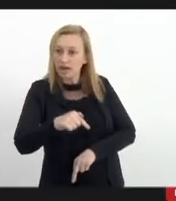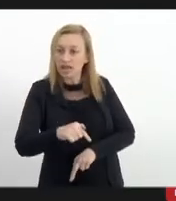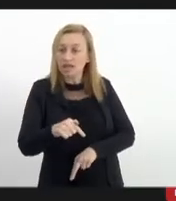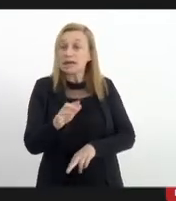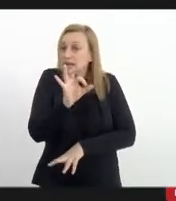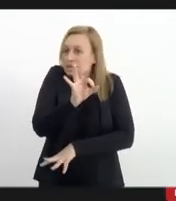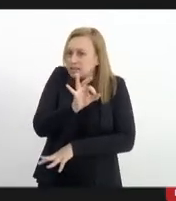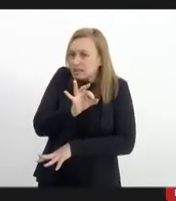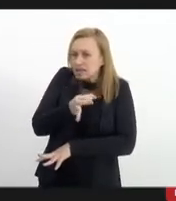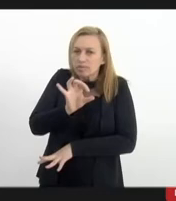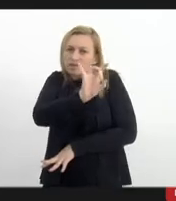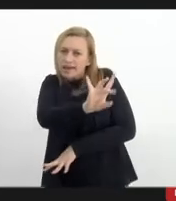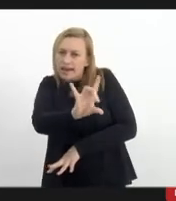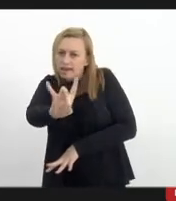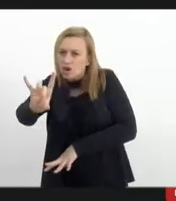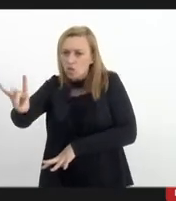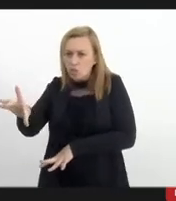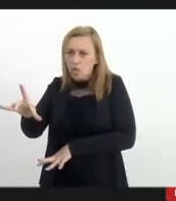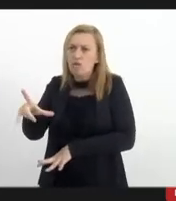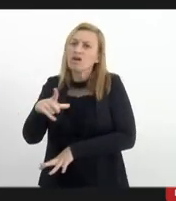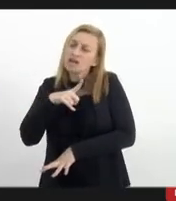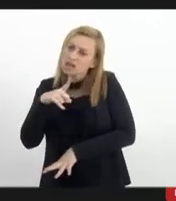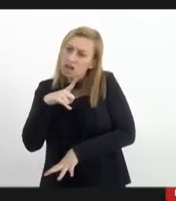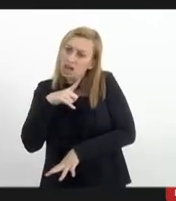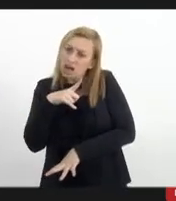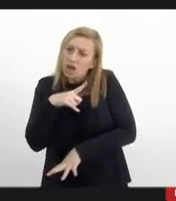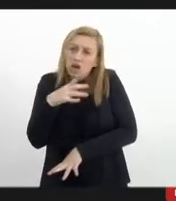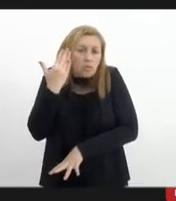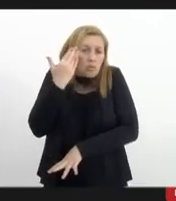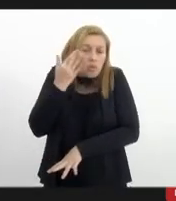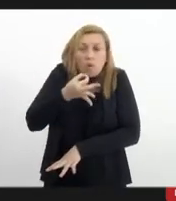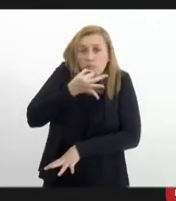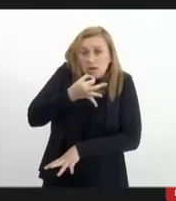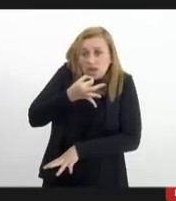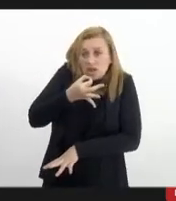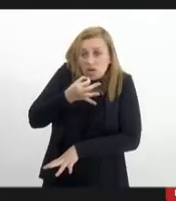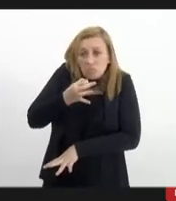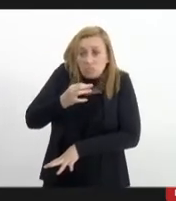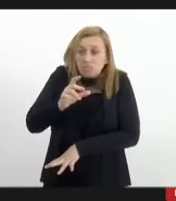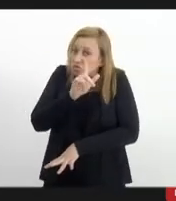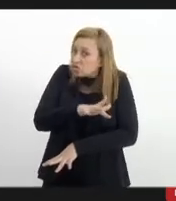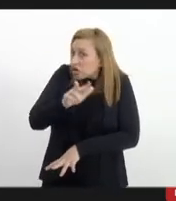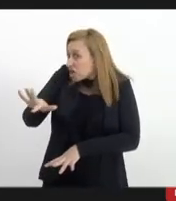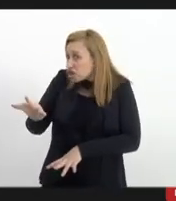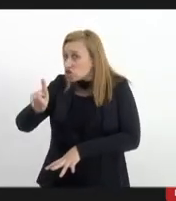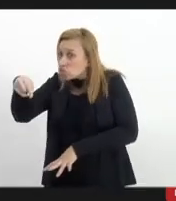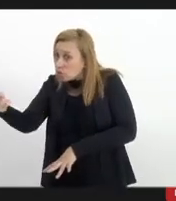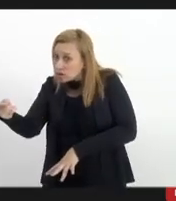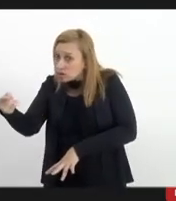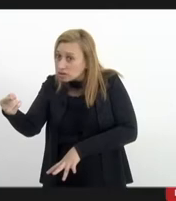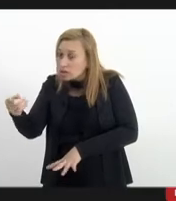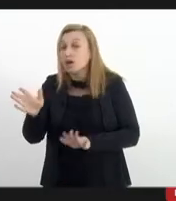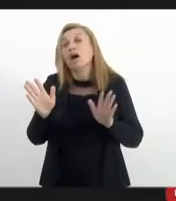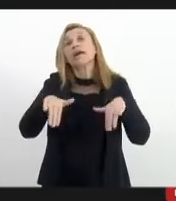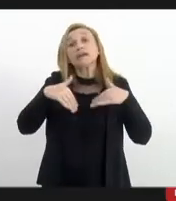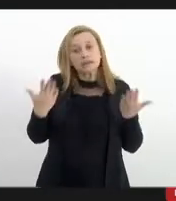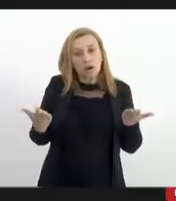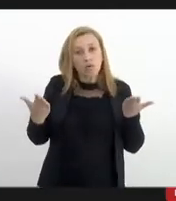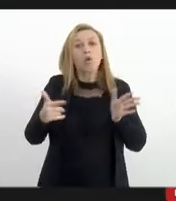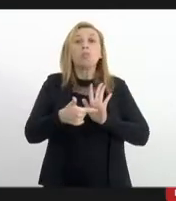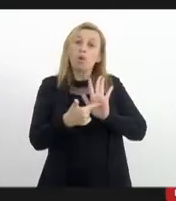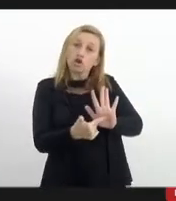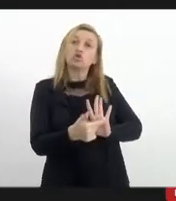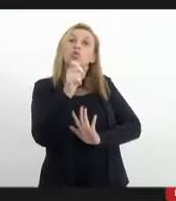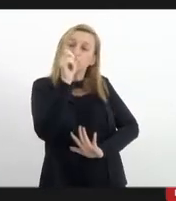muito provavelmente cada uma delas vai ter um entendimento diferente. então que se defina o que é